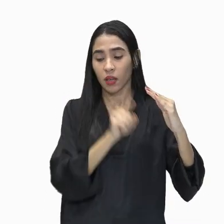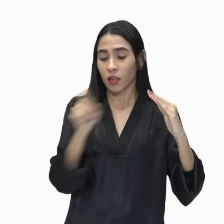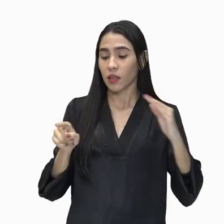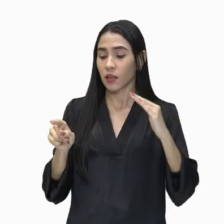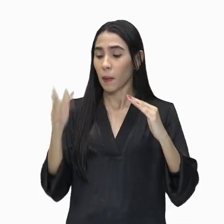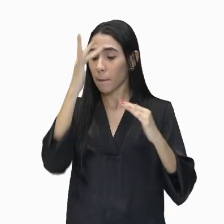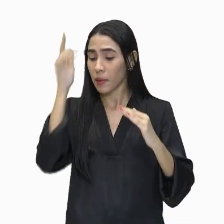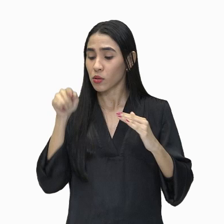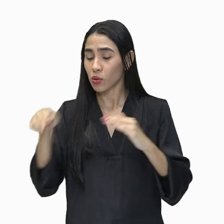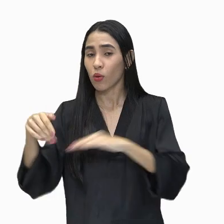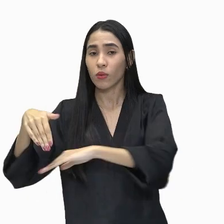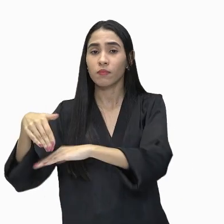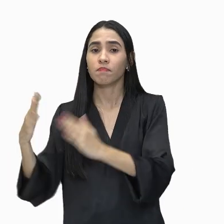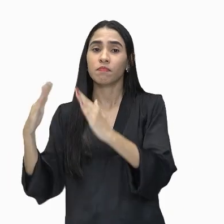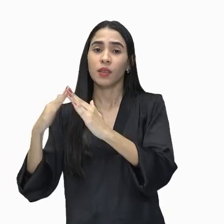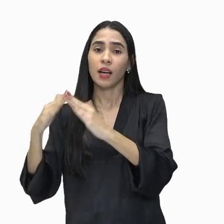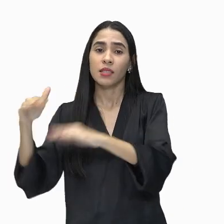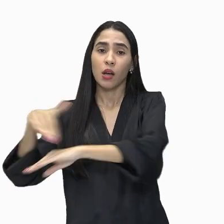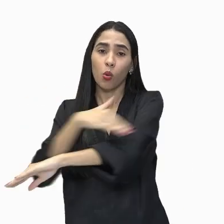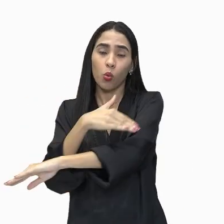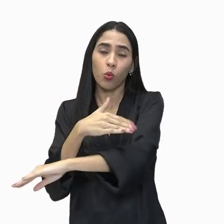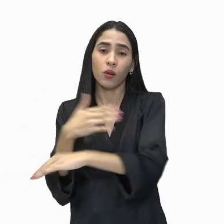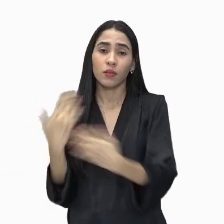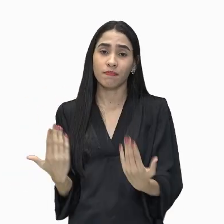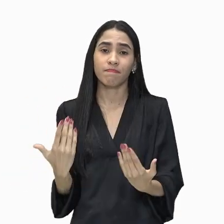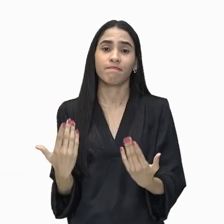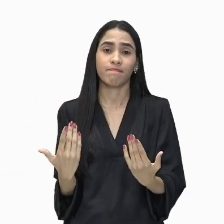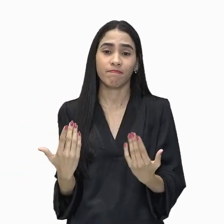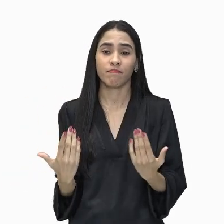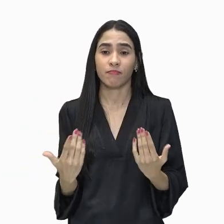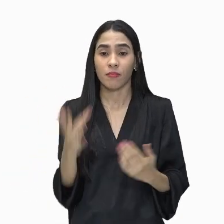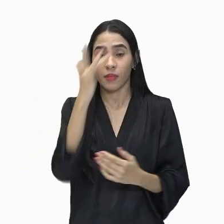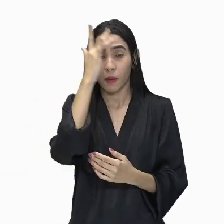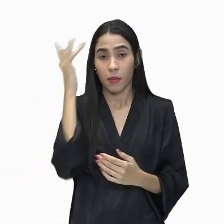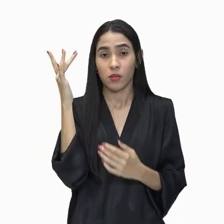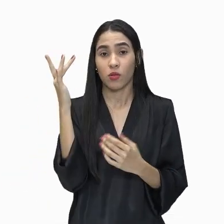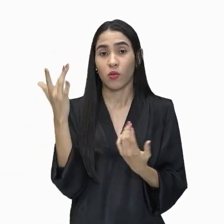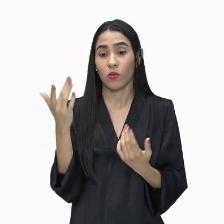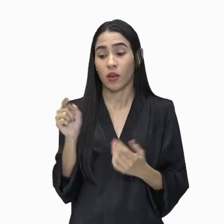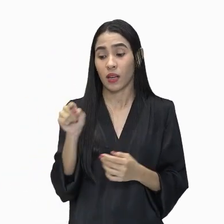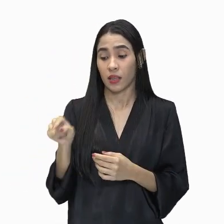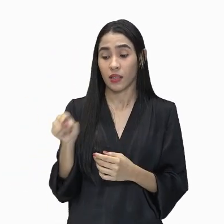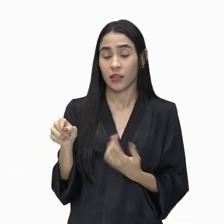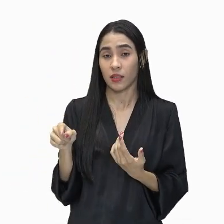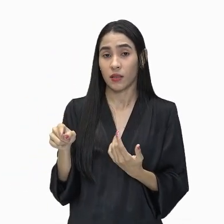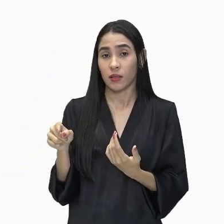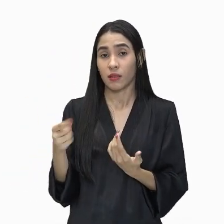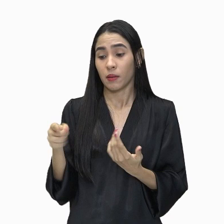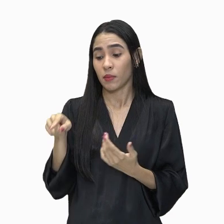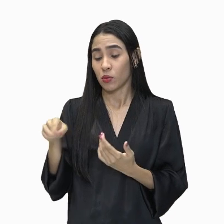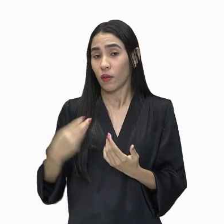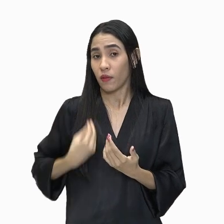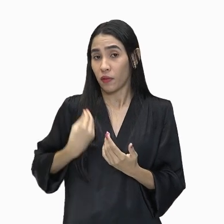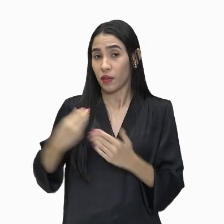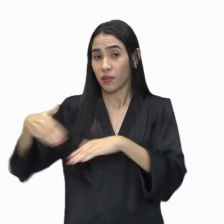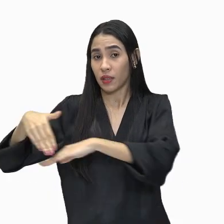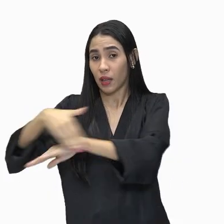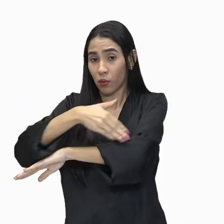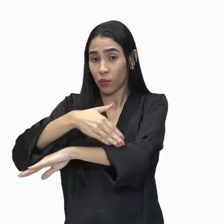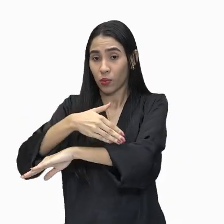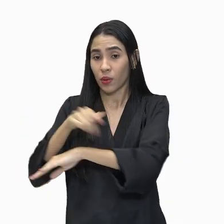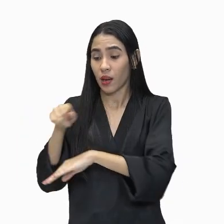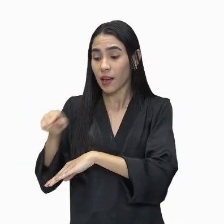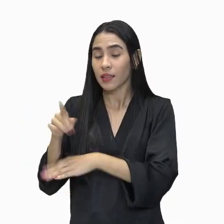em situação de rua. E se duvidar, gente, esta pessoa, aquela pessoa em situação de rua, ela está